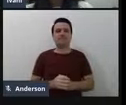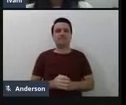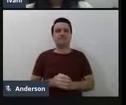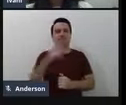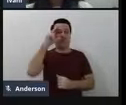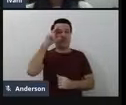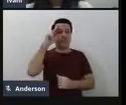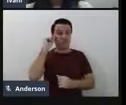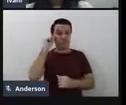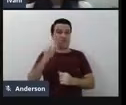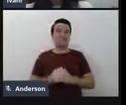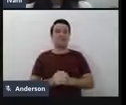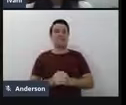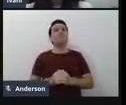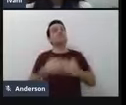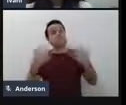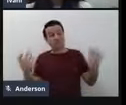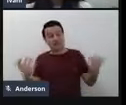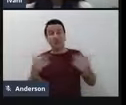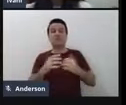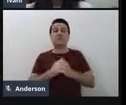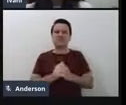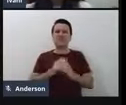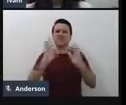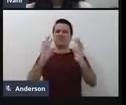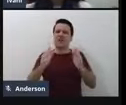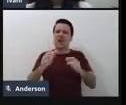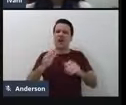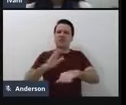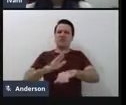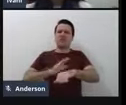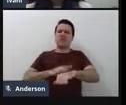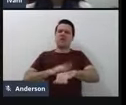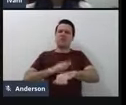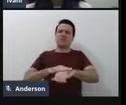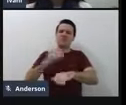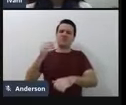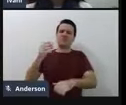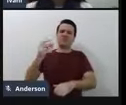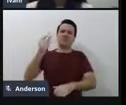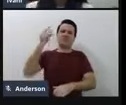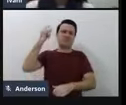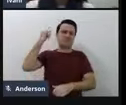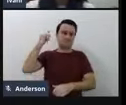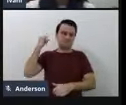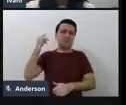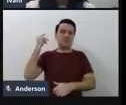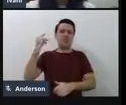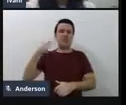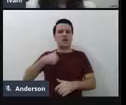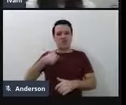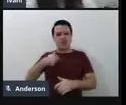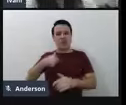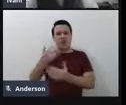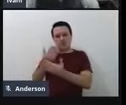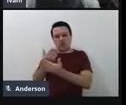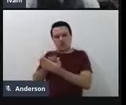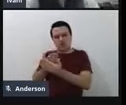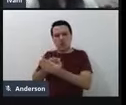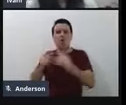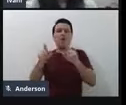Então, faz um bom tempo já que eu tenho, né, que eu tenho estudado e